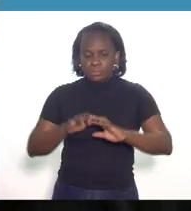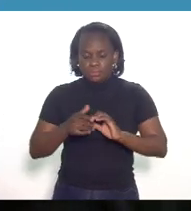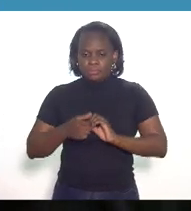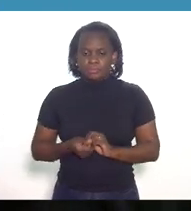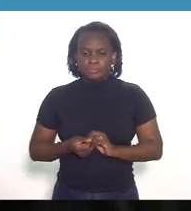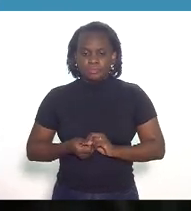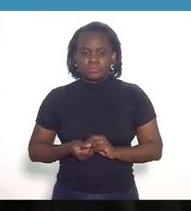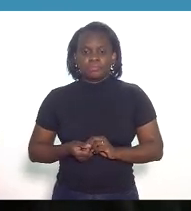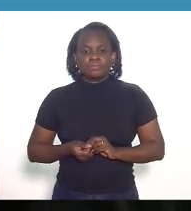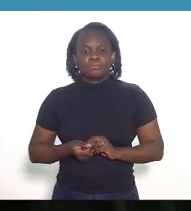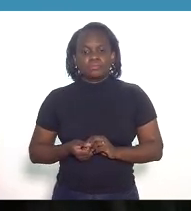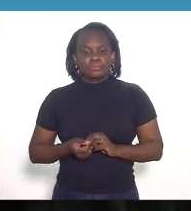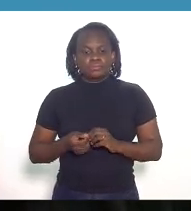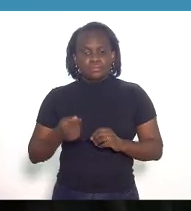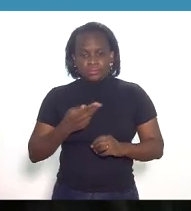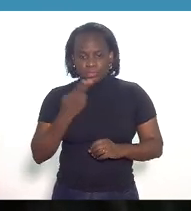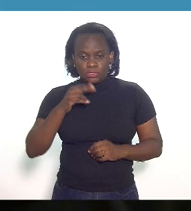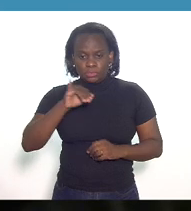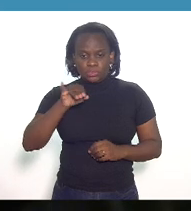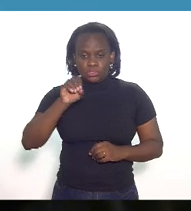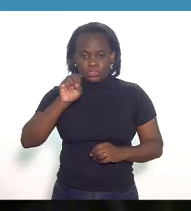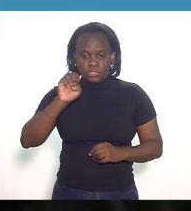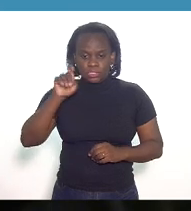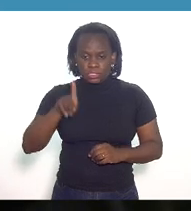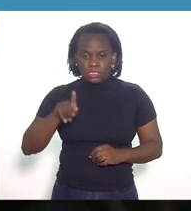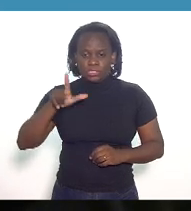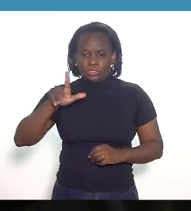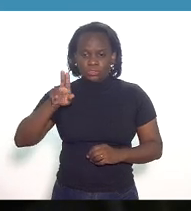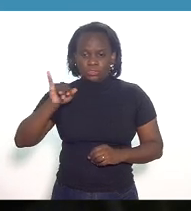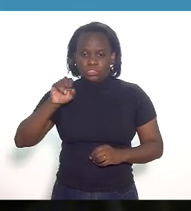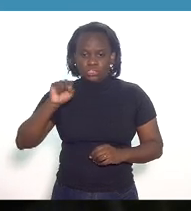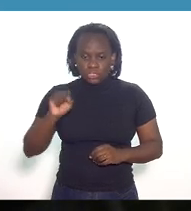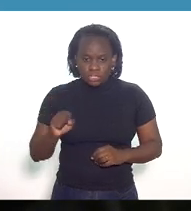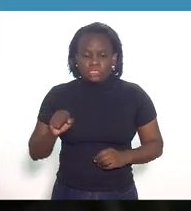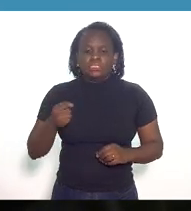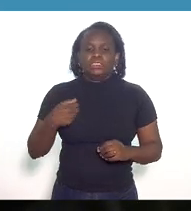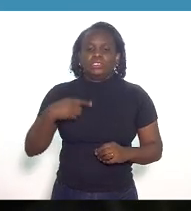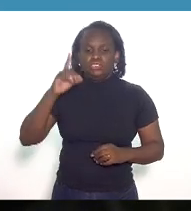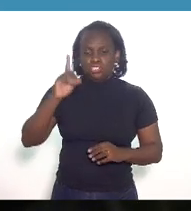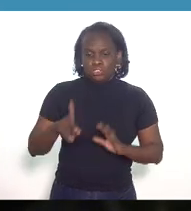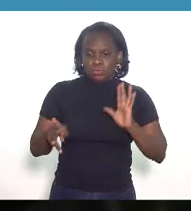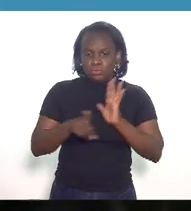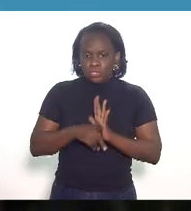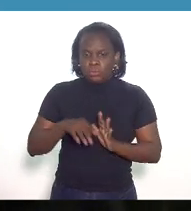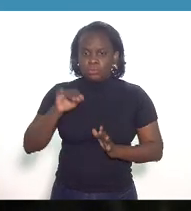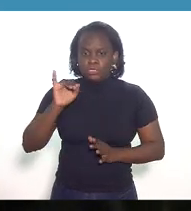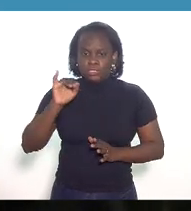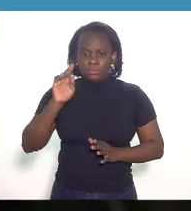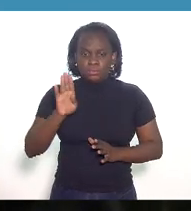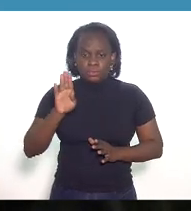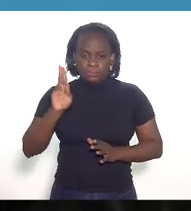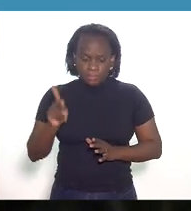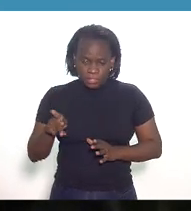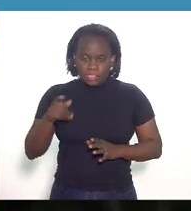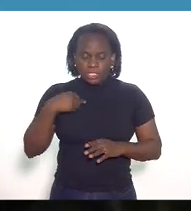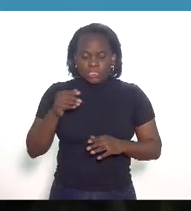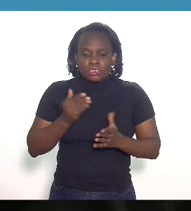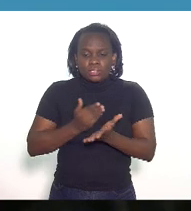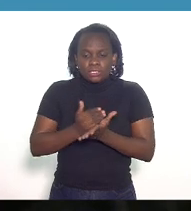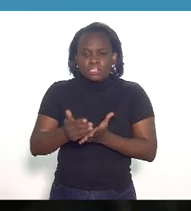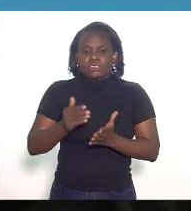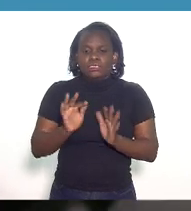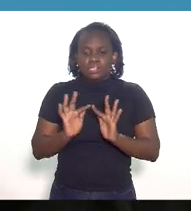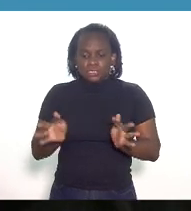eu me chamo José Luiz diretor interino de gás natural do IBP vou fazer uma breve introdução aqui